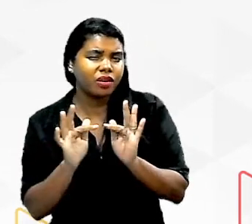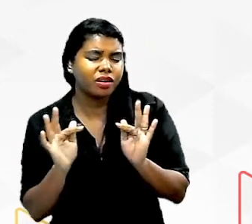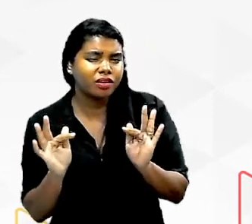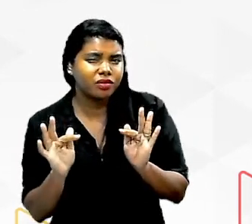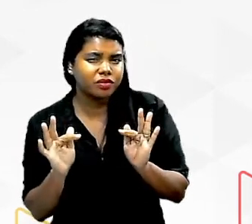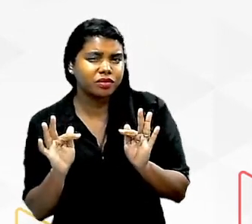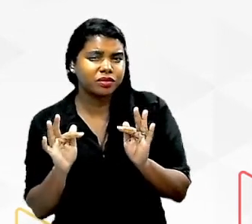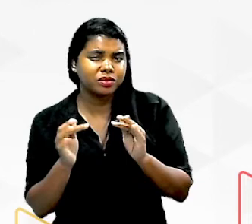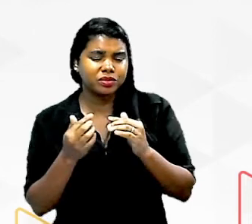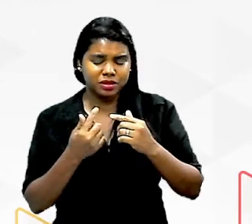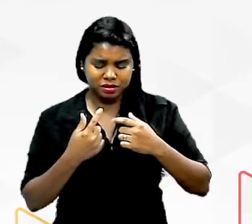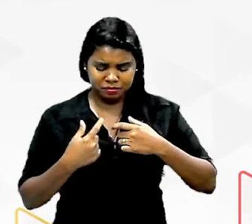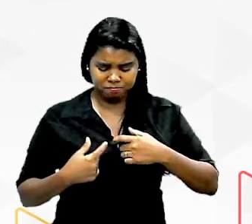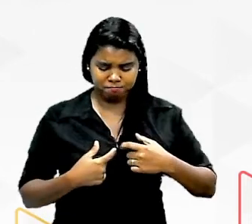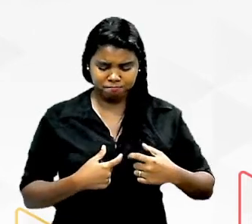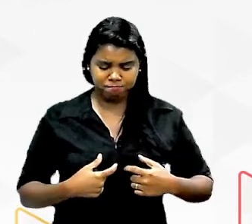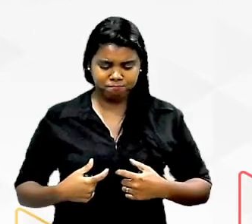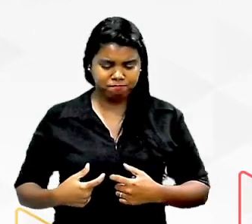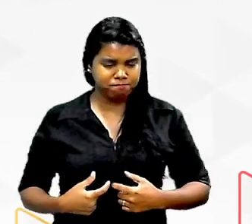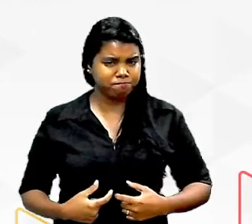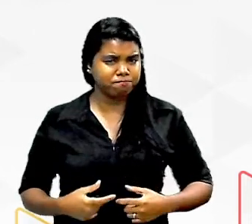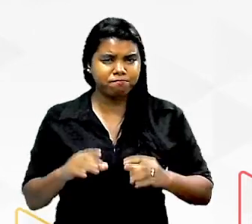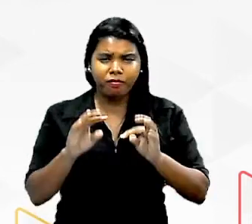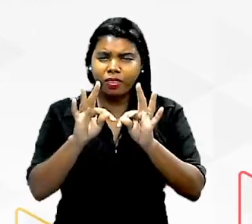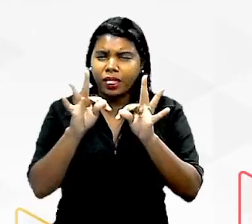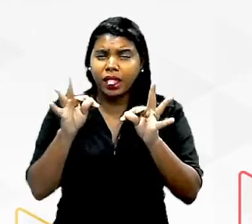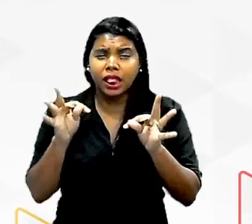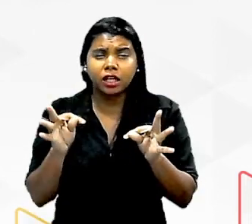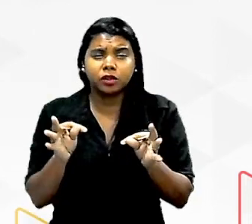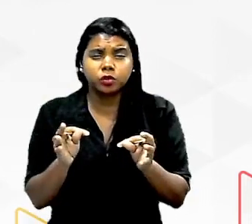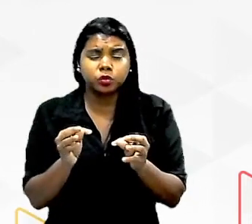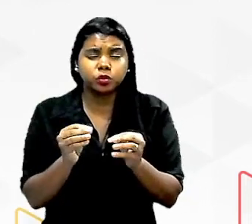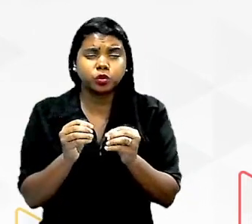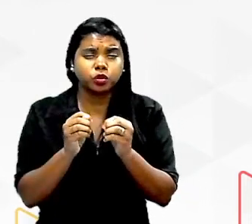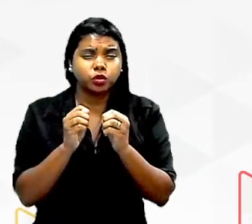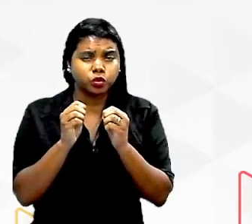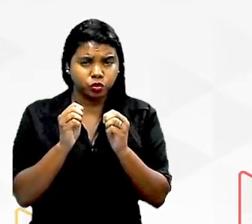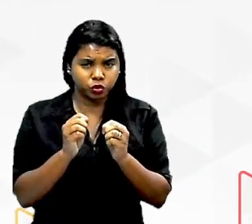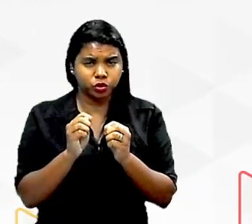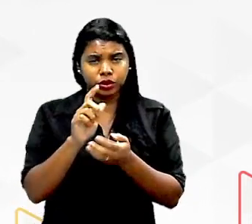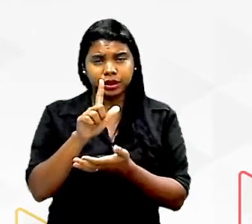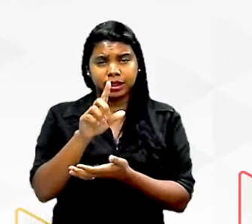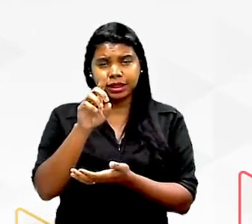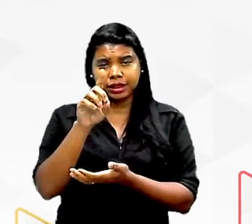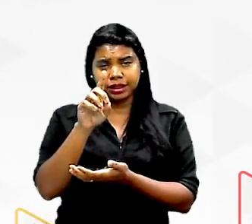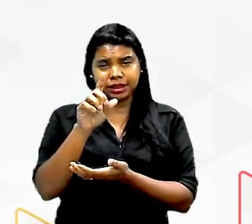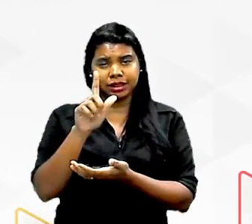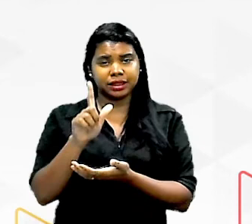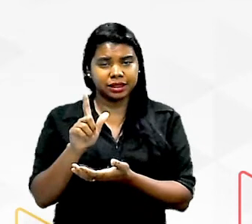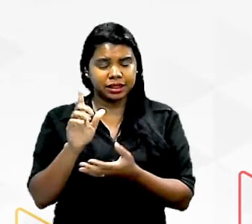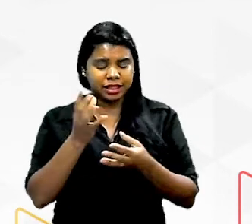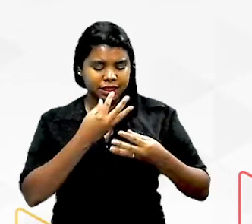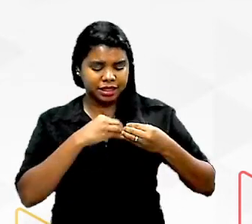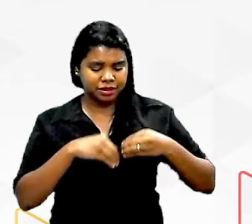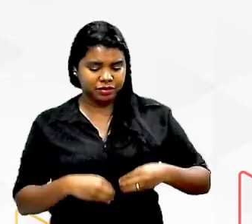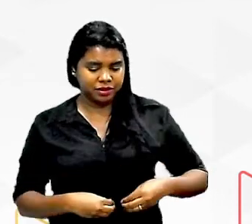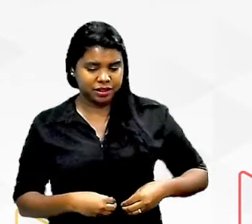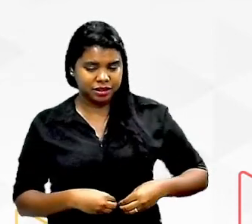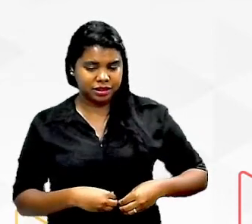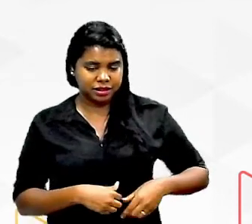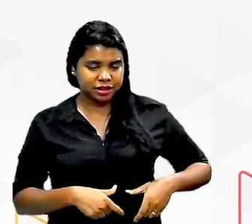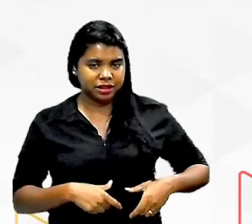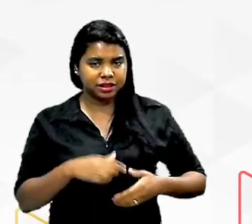pelo organismo coletando todo o excesso de LDL e levá-lo de volta para o fígado